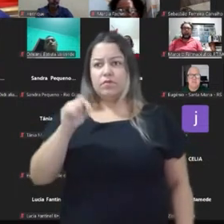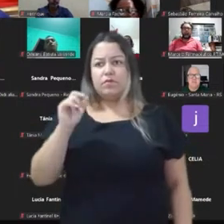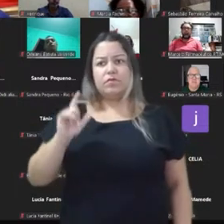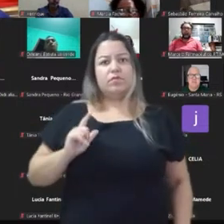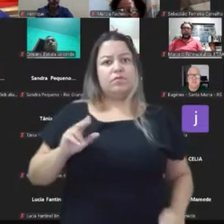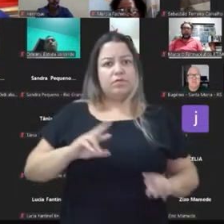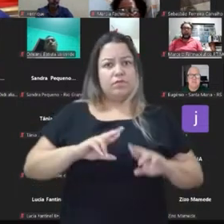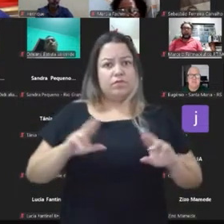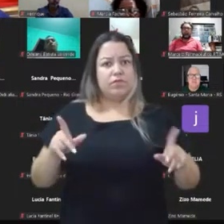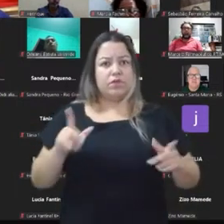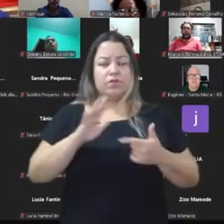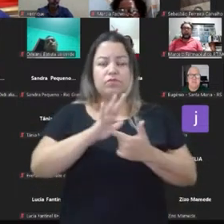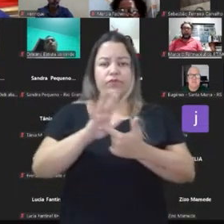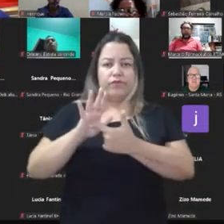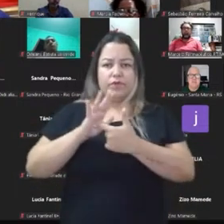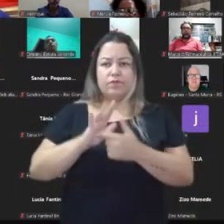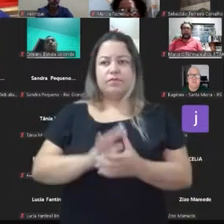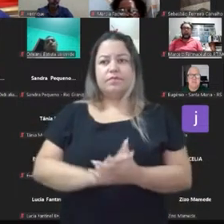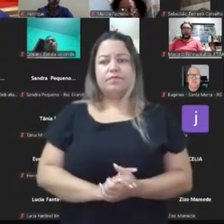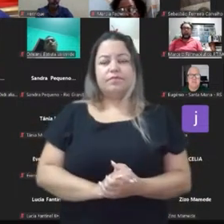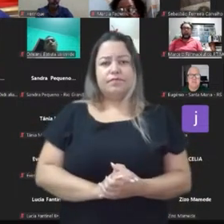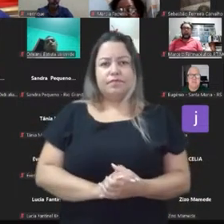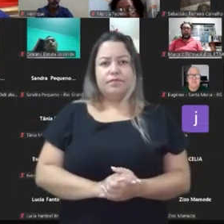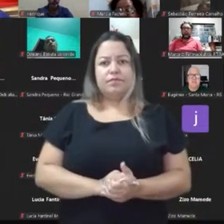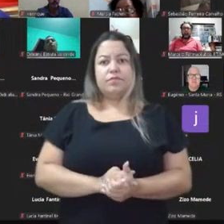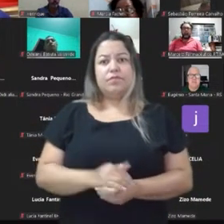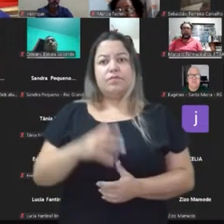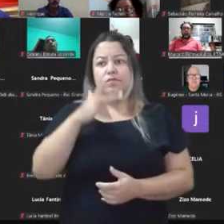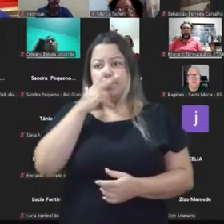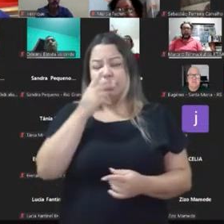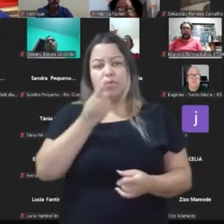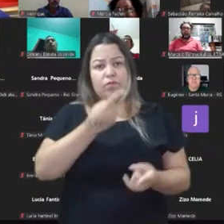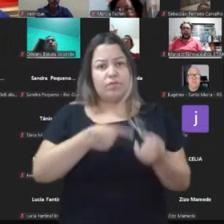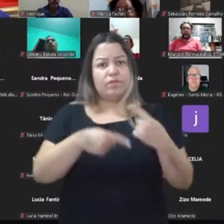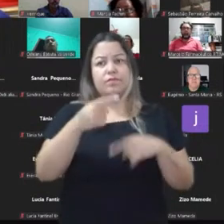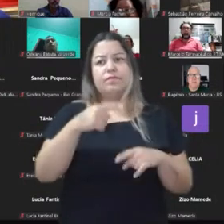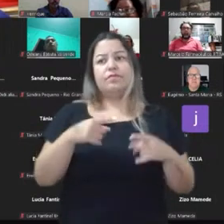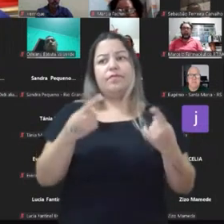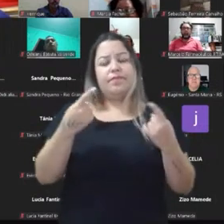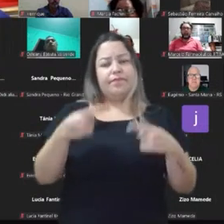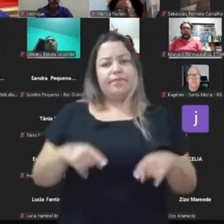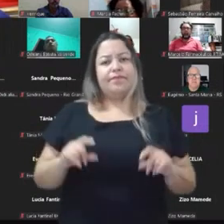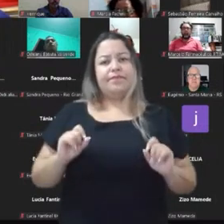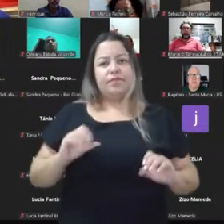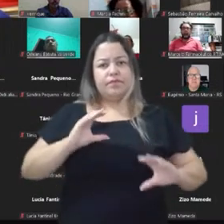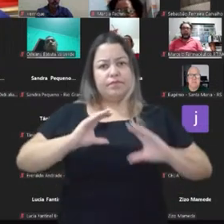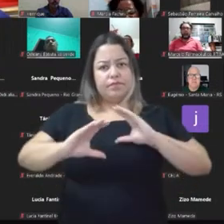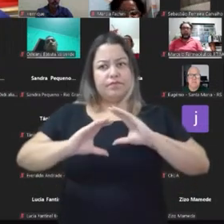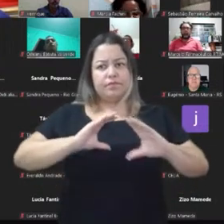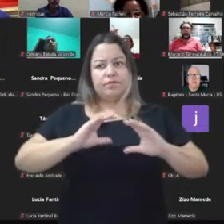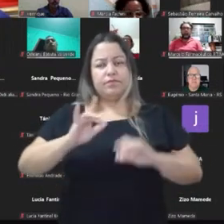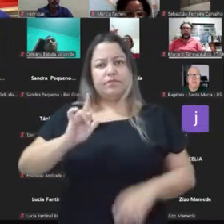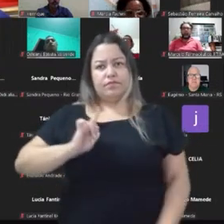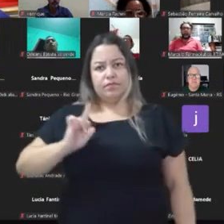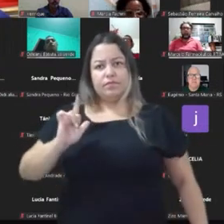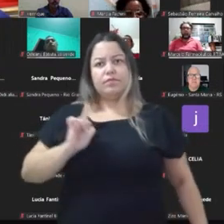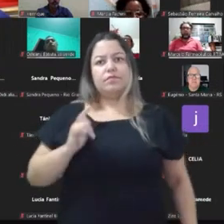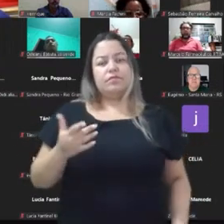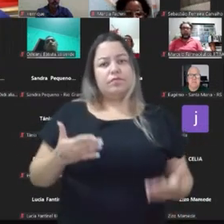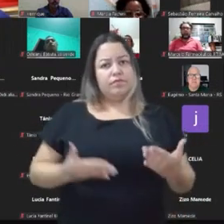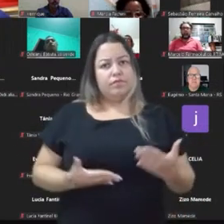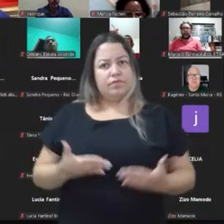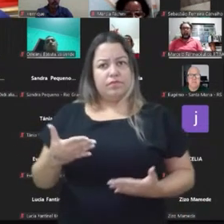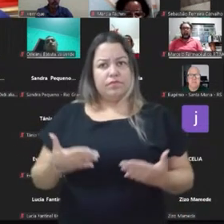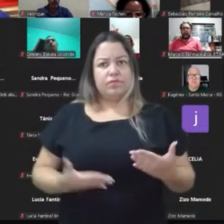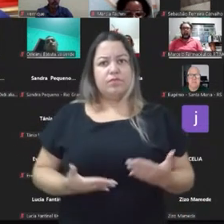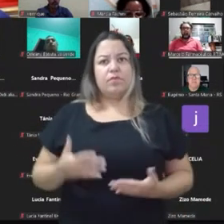diferente. Então, acho que construir essa política, a comunicação tem que estar a serviço disso, porque